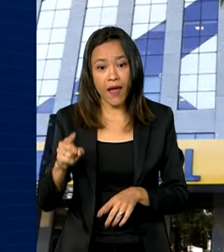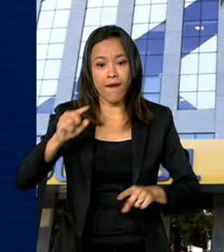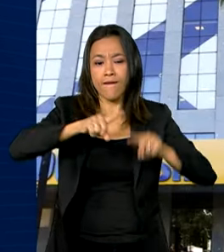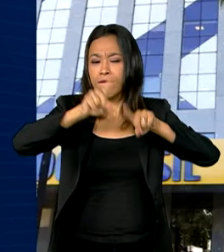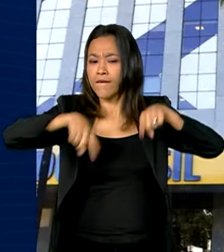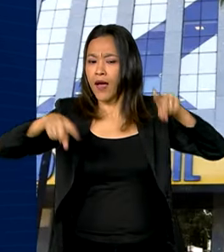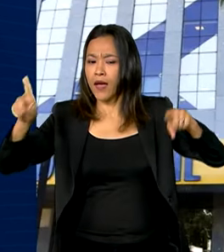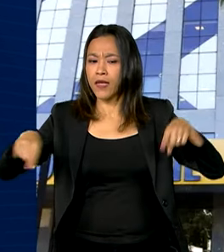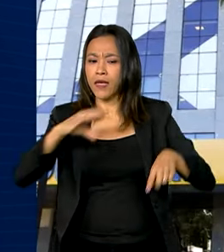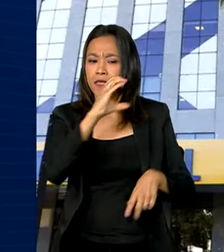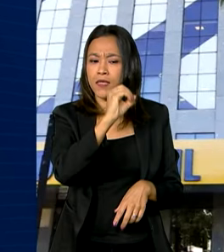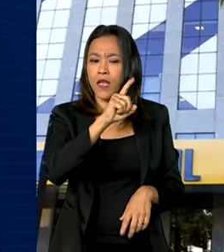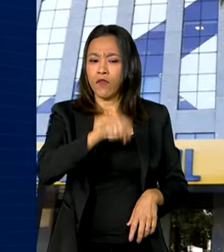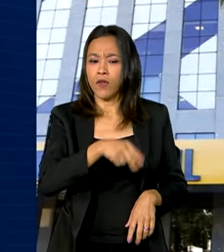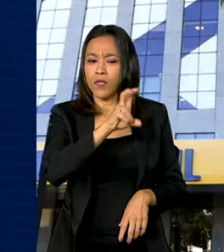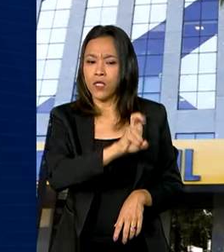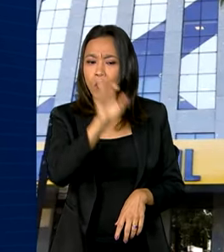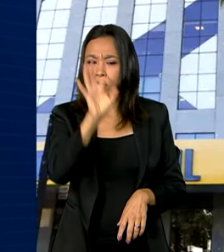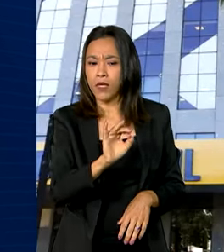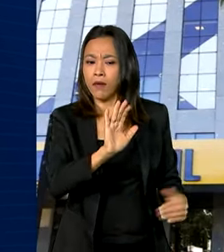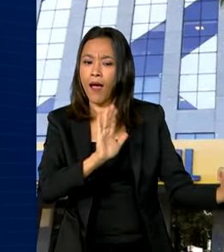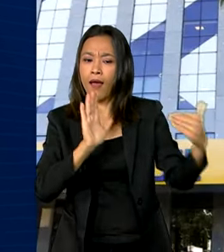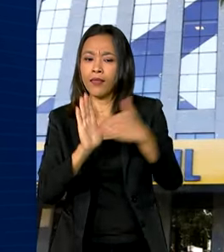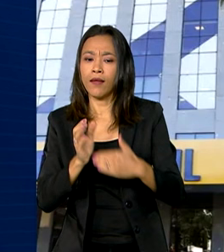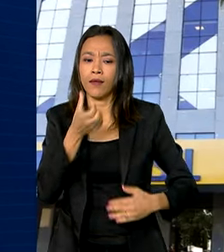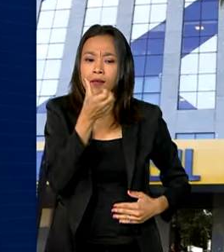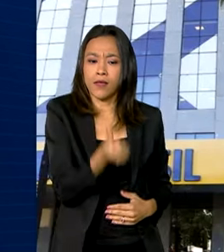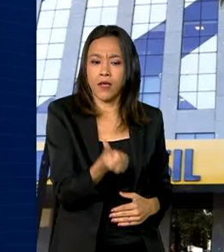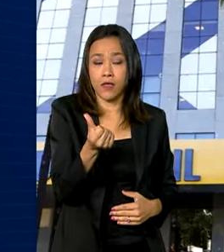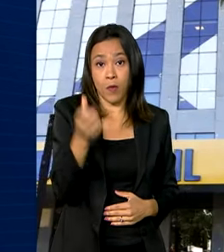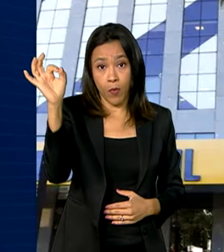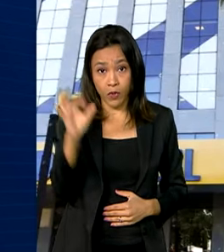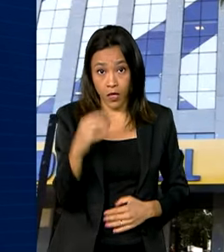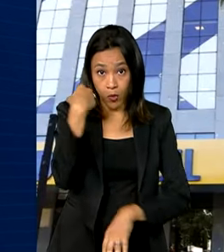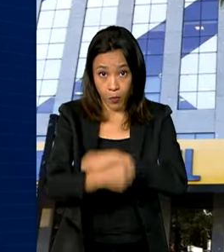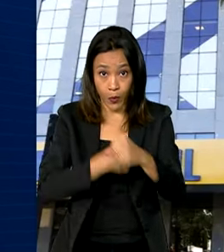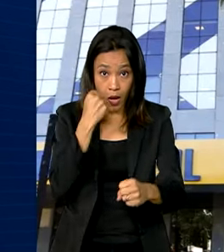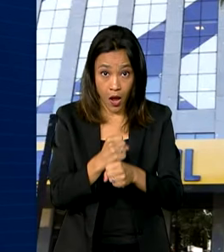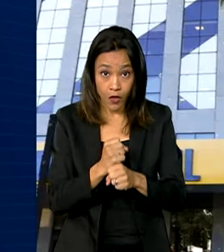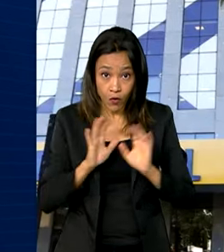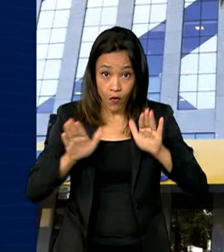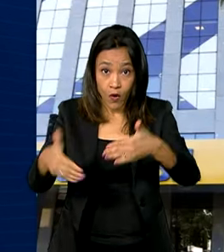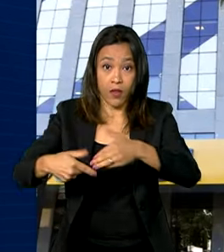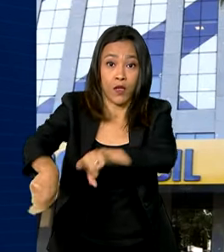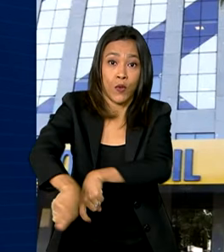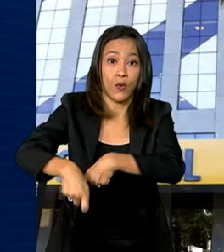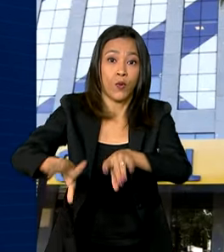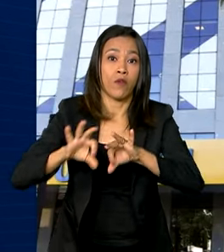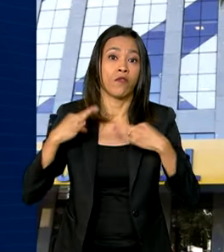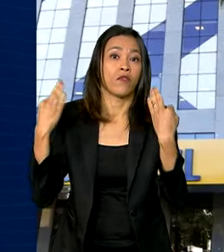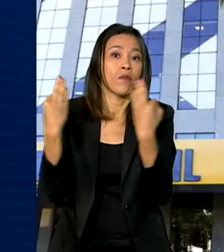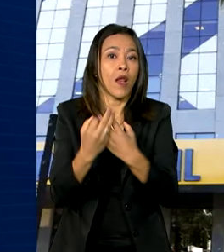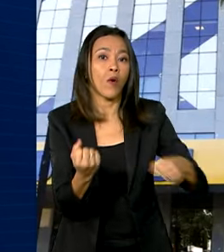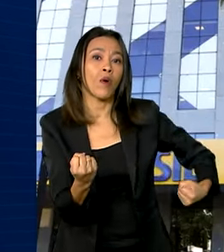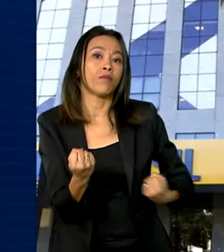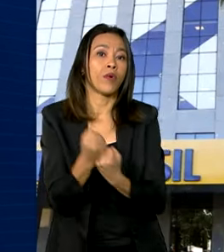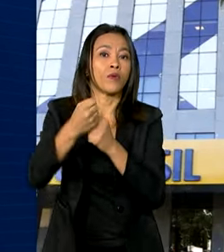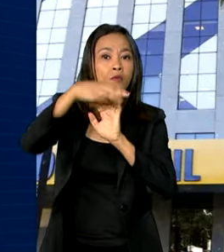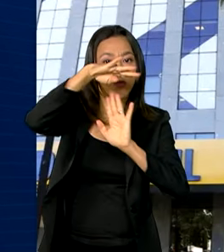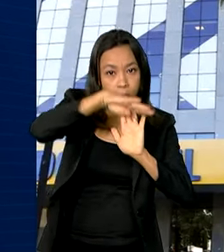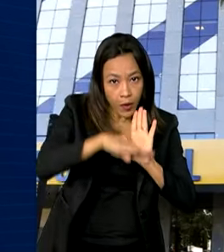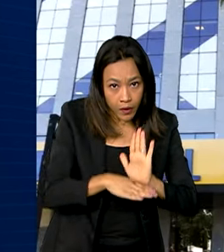0,5% e 6% ao ano para a agricultura familiar por meio do Pronaf,